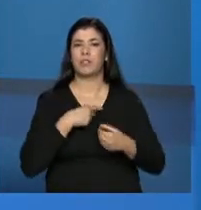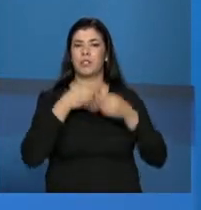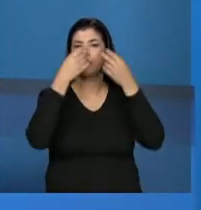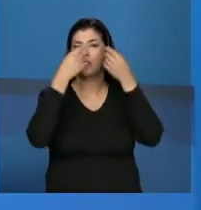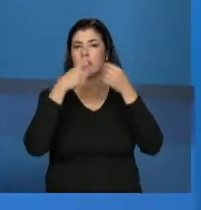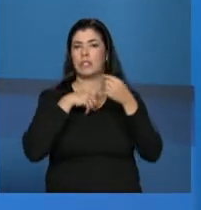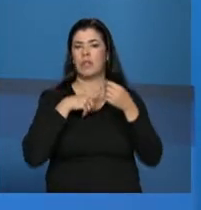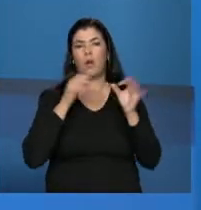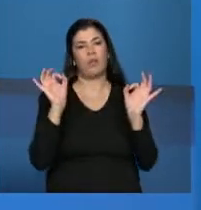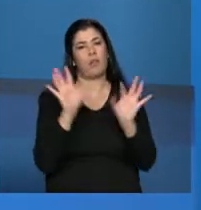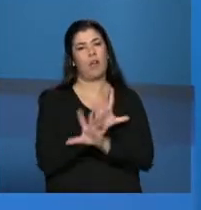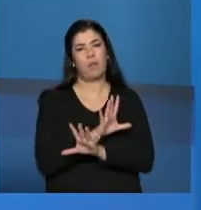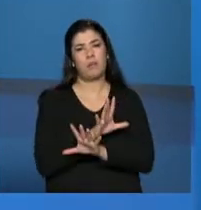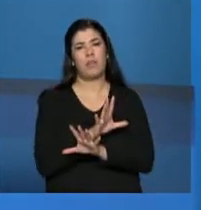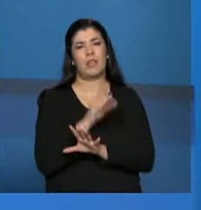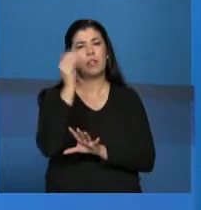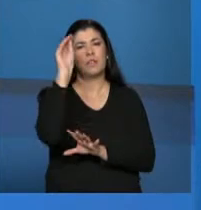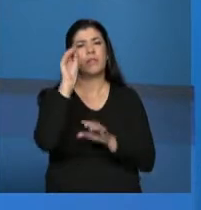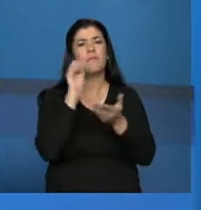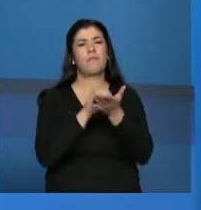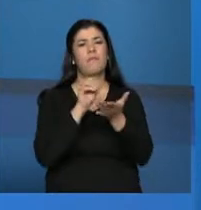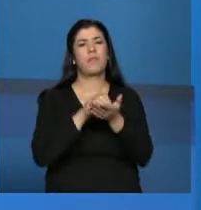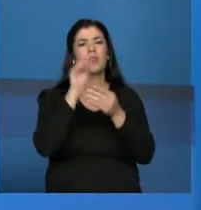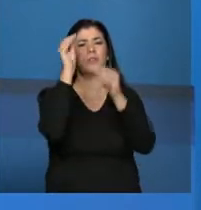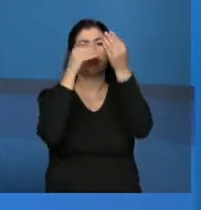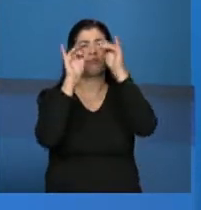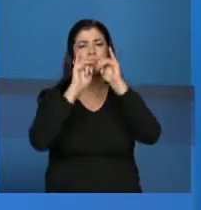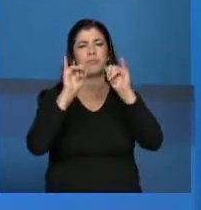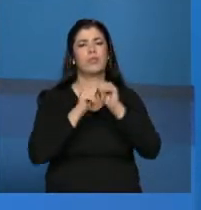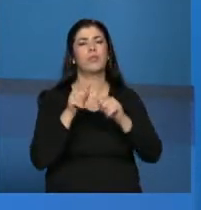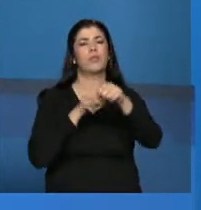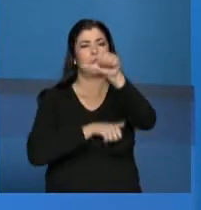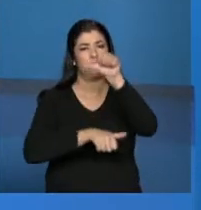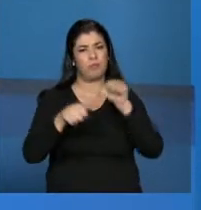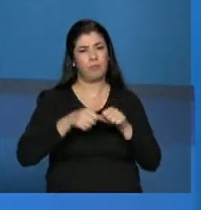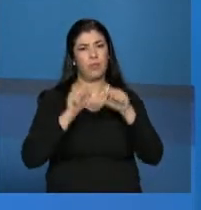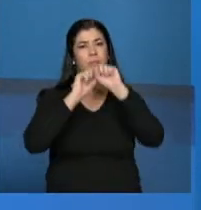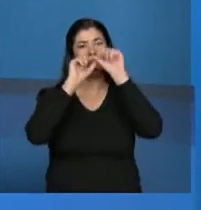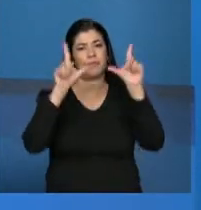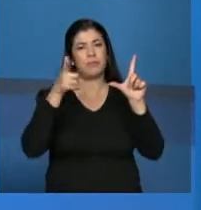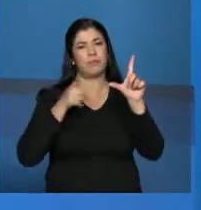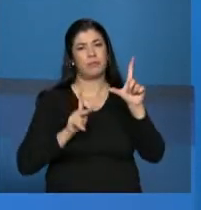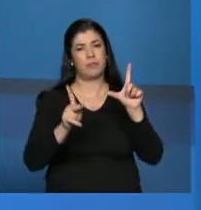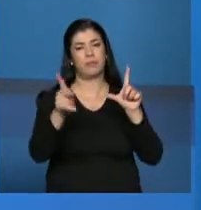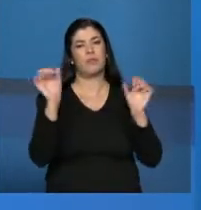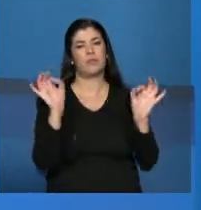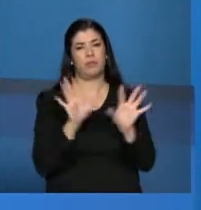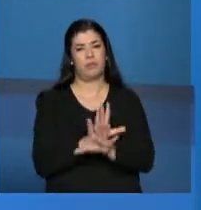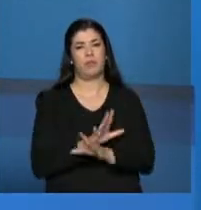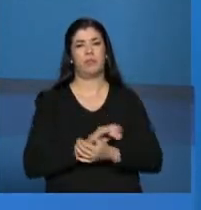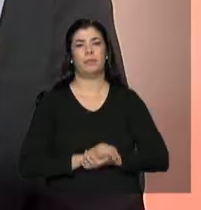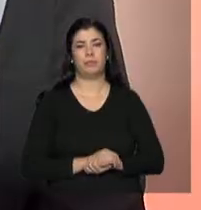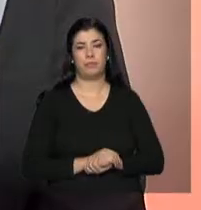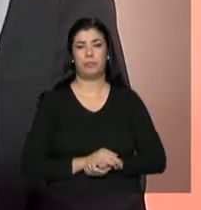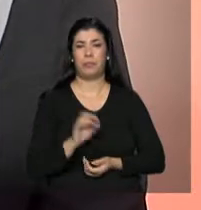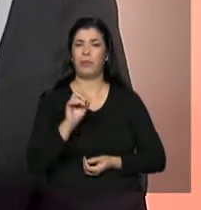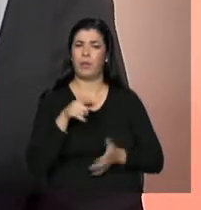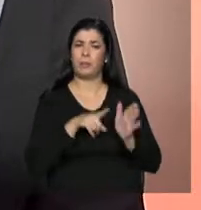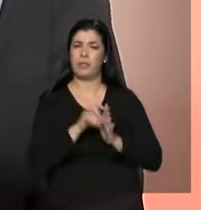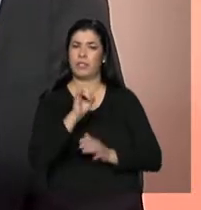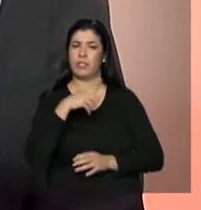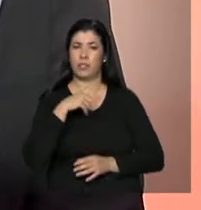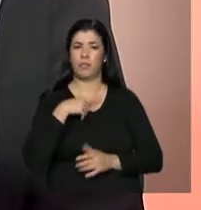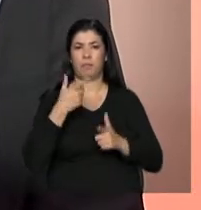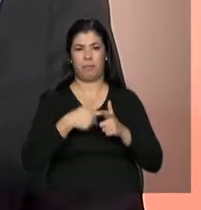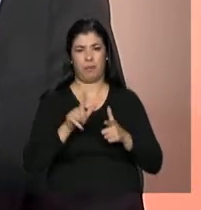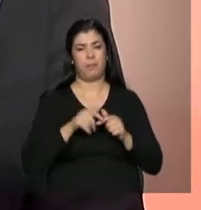estar tudo concluído, que a gente vai reverter essa situação e você vai conseguir dar prosseguimento ao preenchimento. Então, se houver problema é só entrar